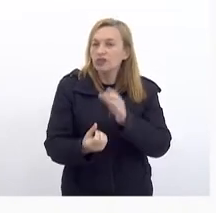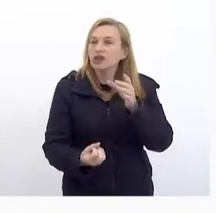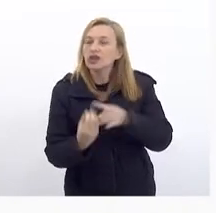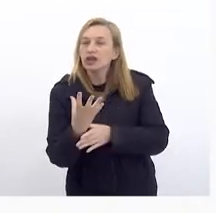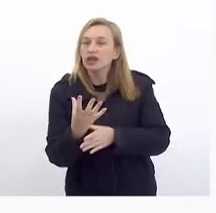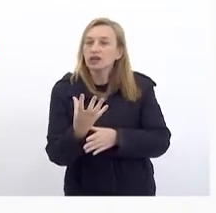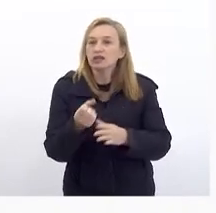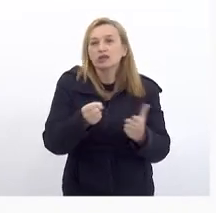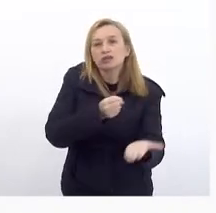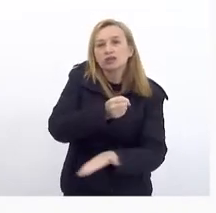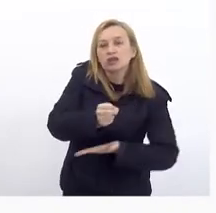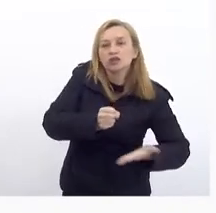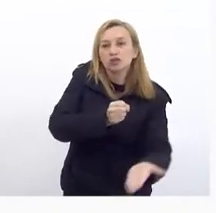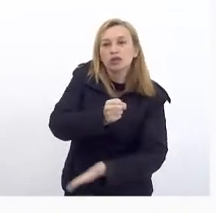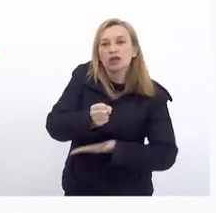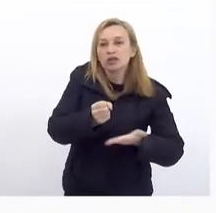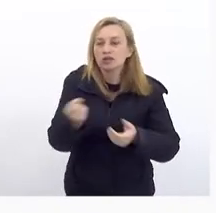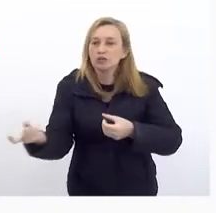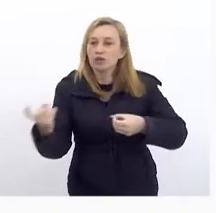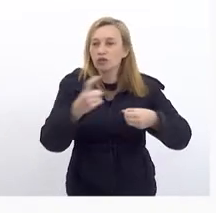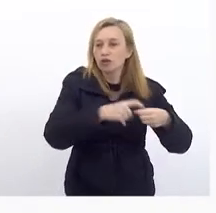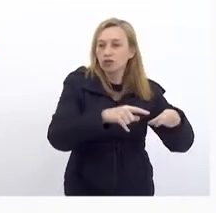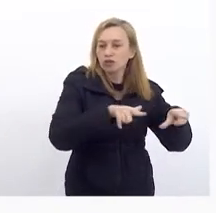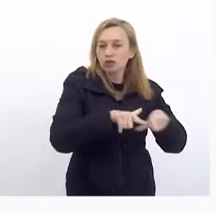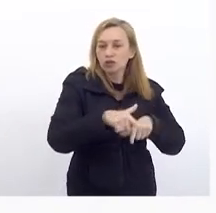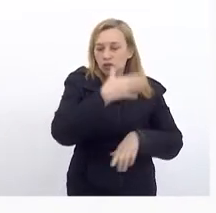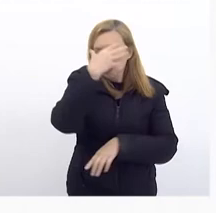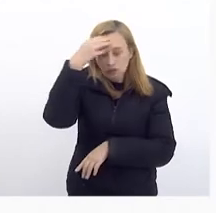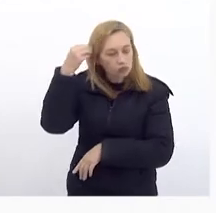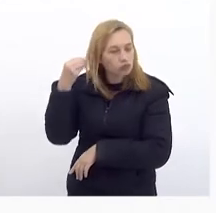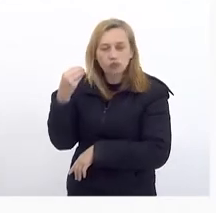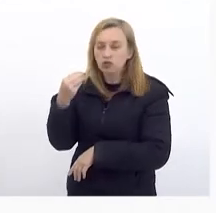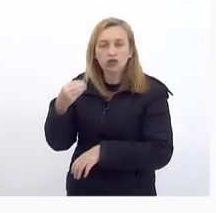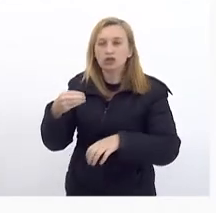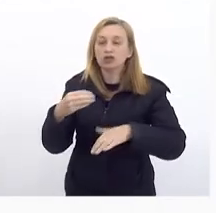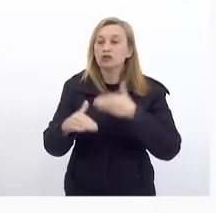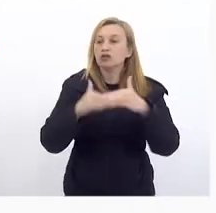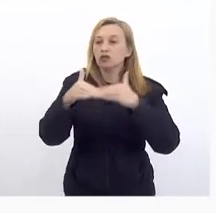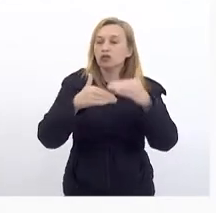Do emprego Sem esquecer Do desenvolvimento Social